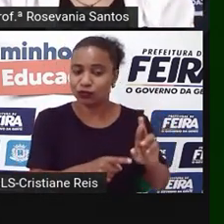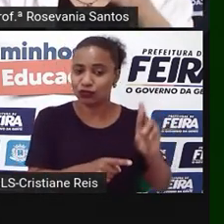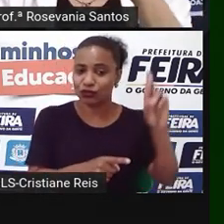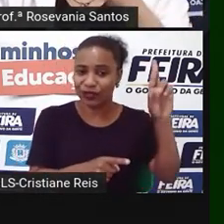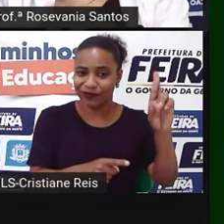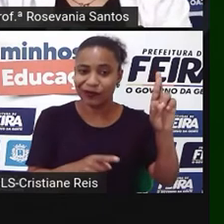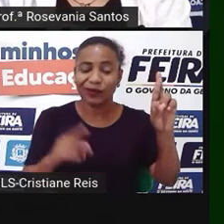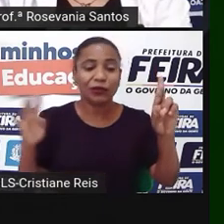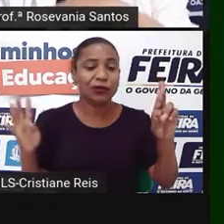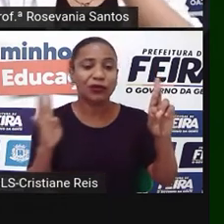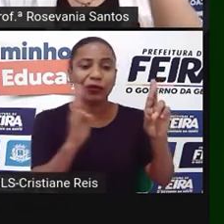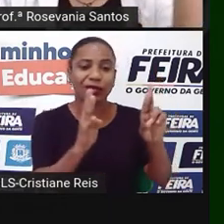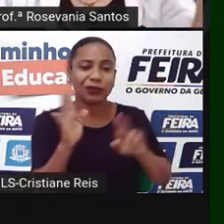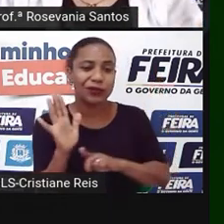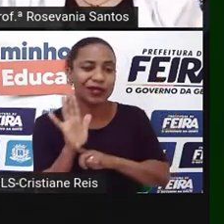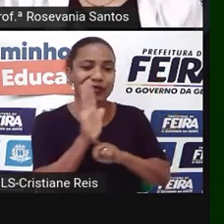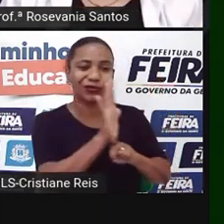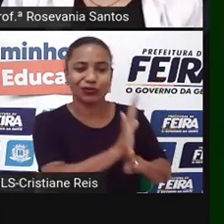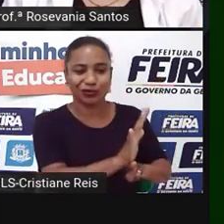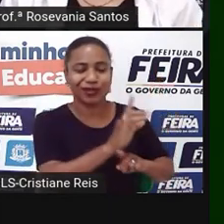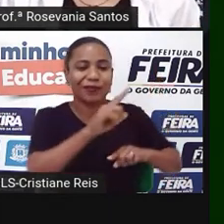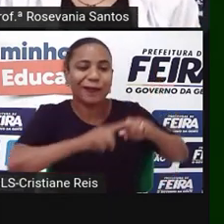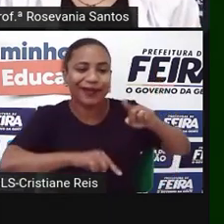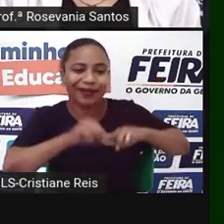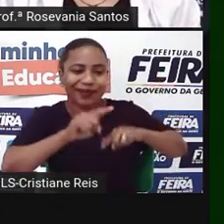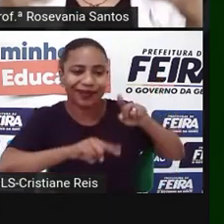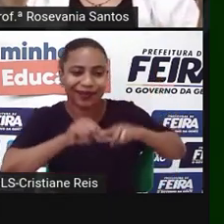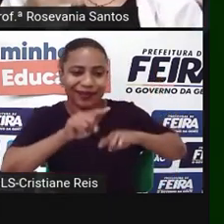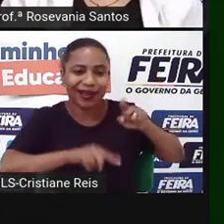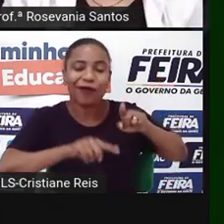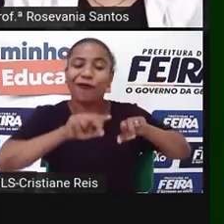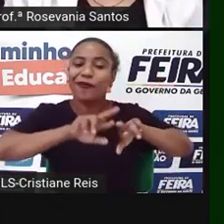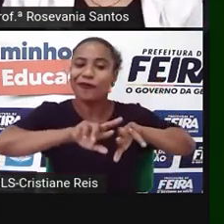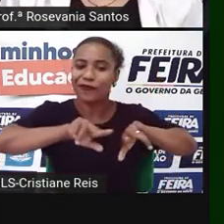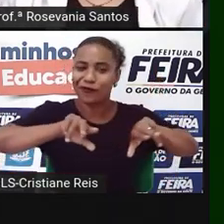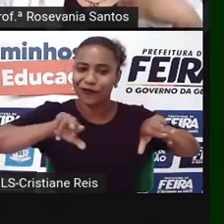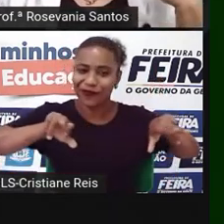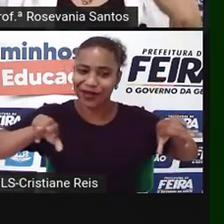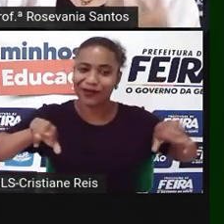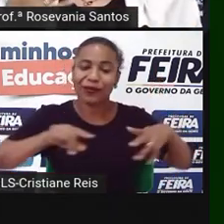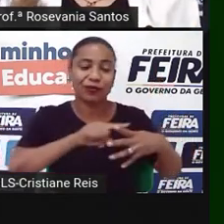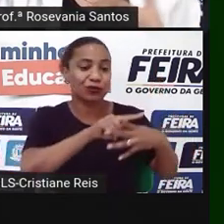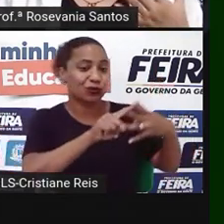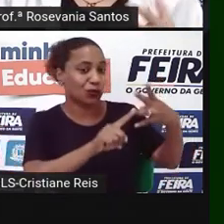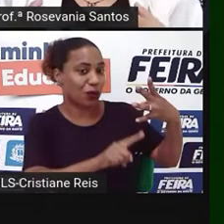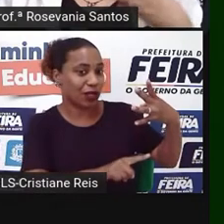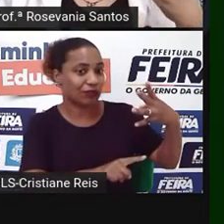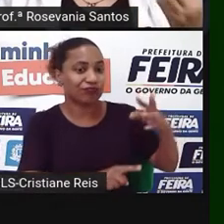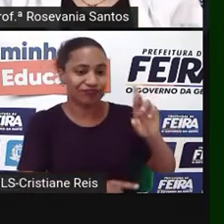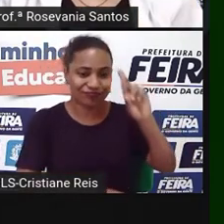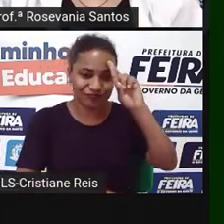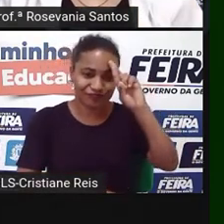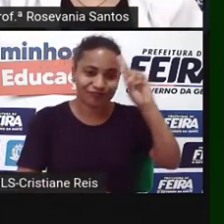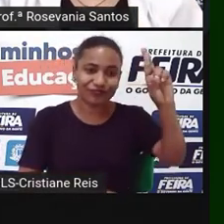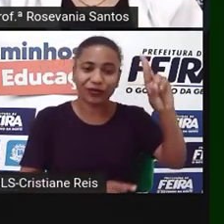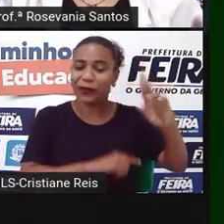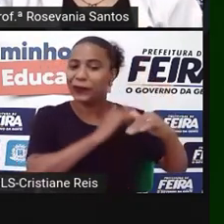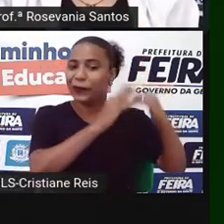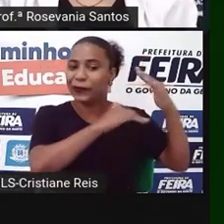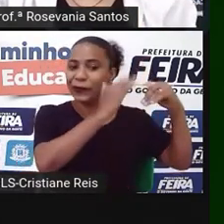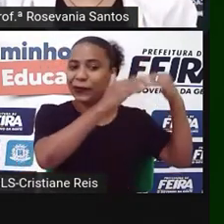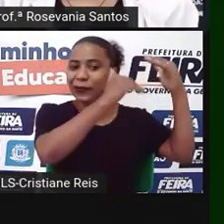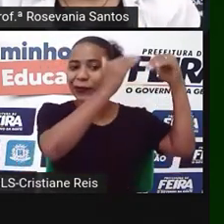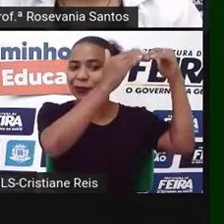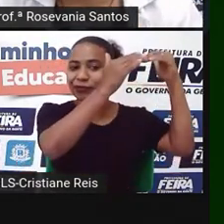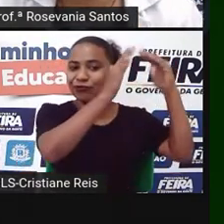estar ali criando os novos tigres asiáticos. Porque os atuais, eles já se desenvolveram tanto que não tem mais